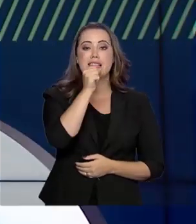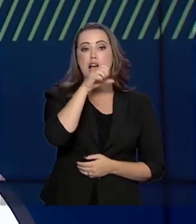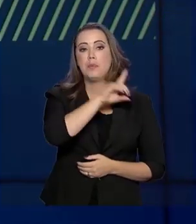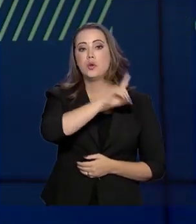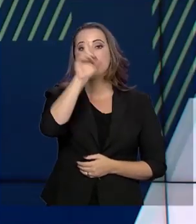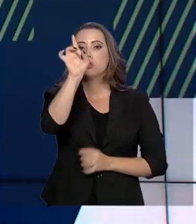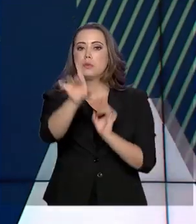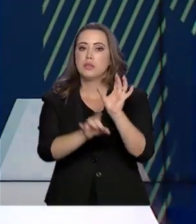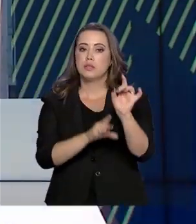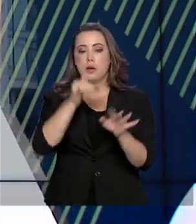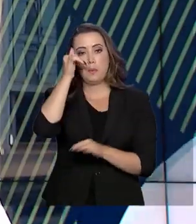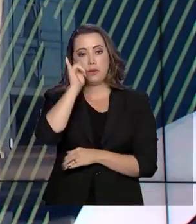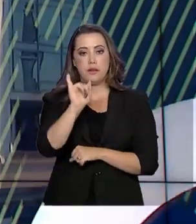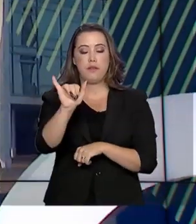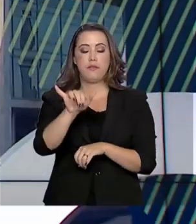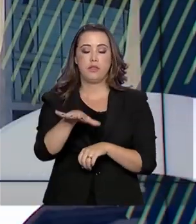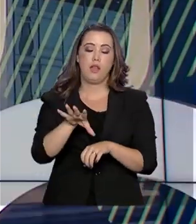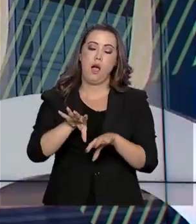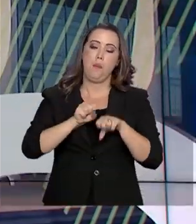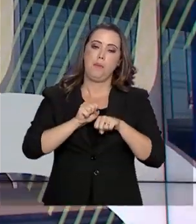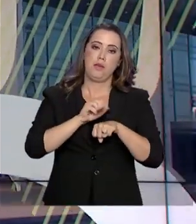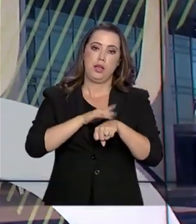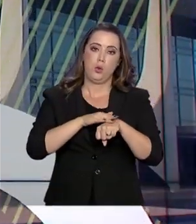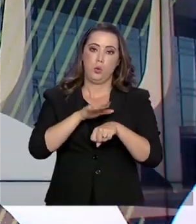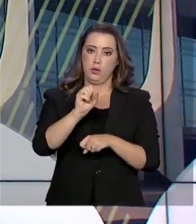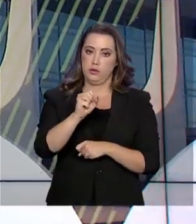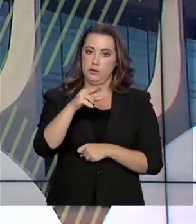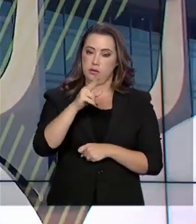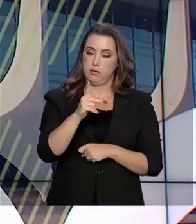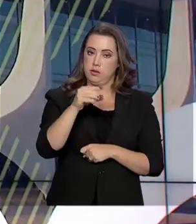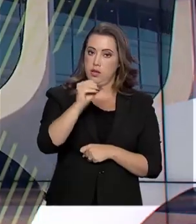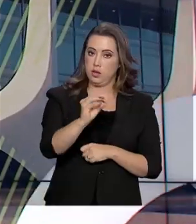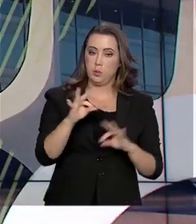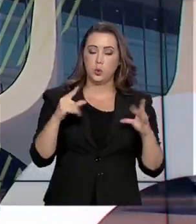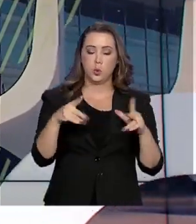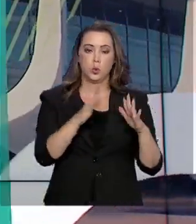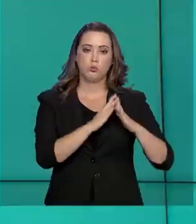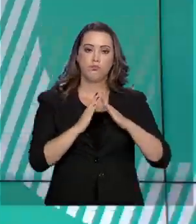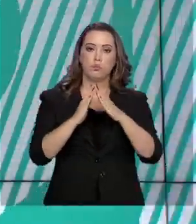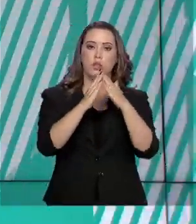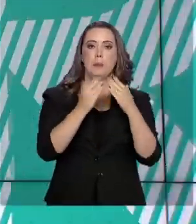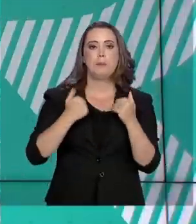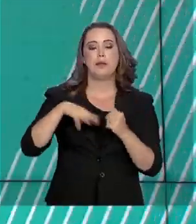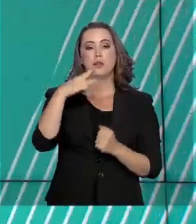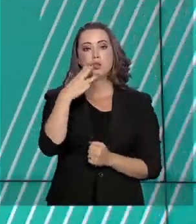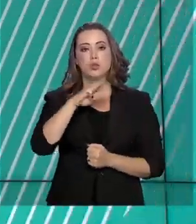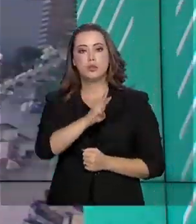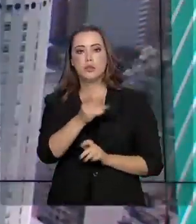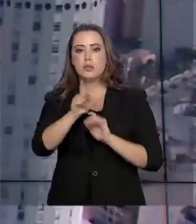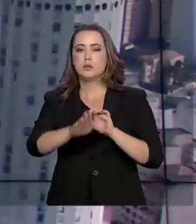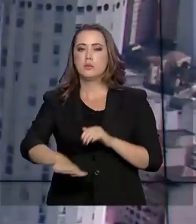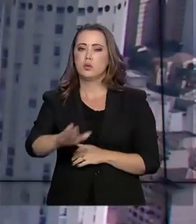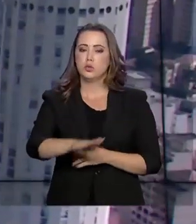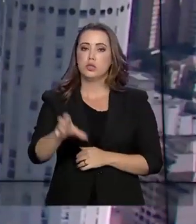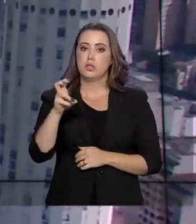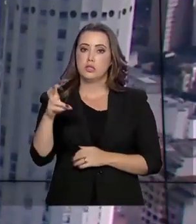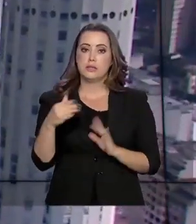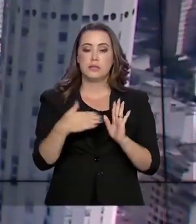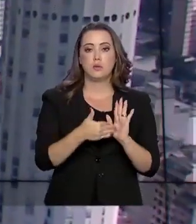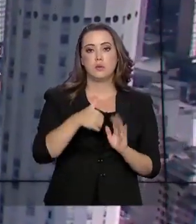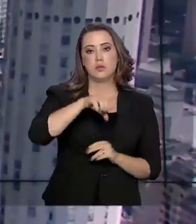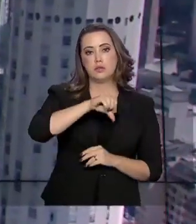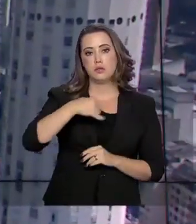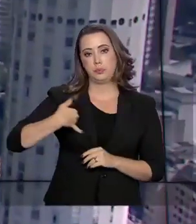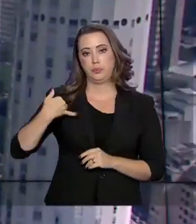vacinação contra o sarampo nos postos de saúde de todo o país. Mais de três milhões de crianças e jovens de 5 a 19